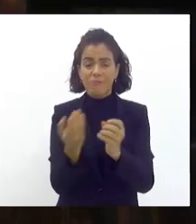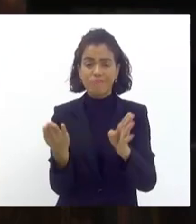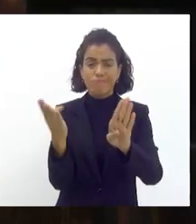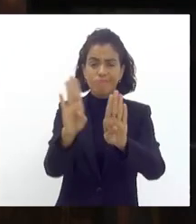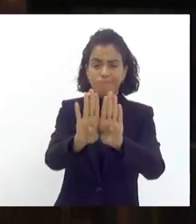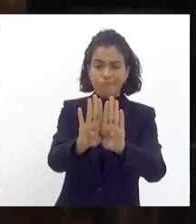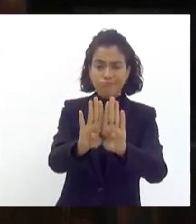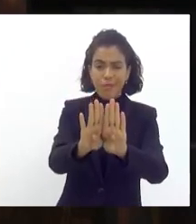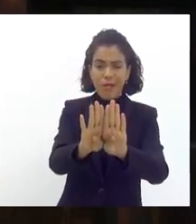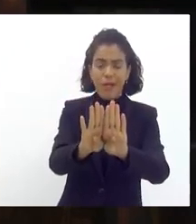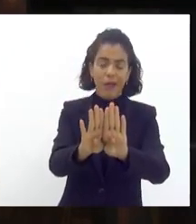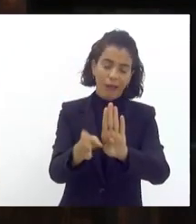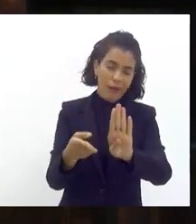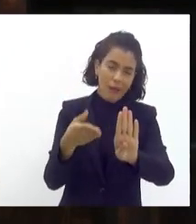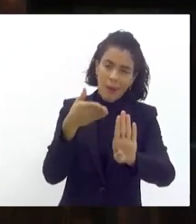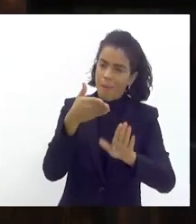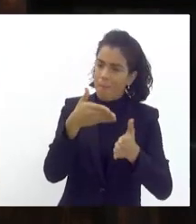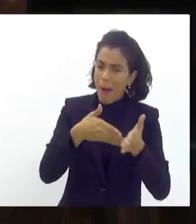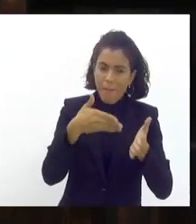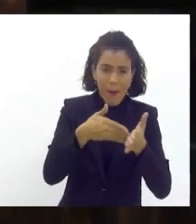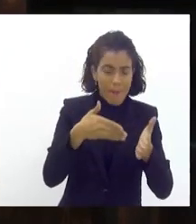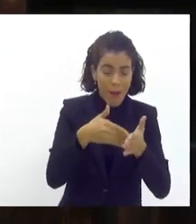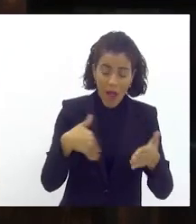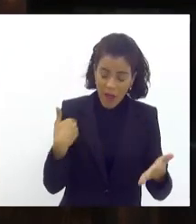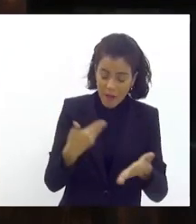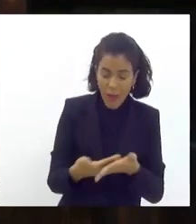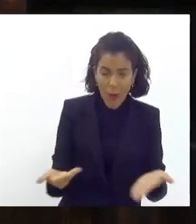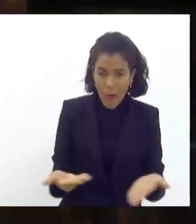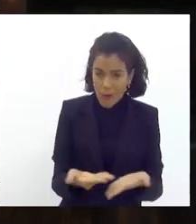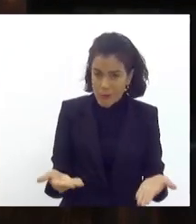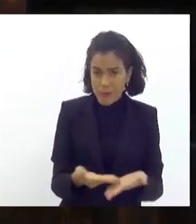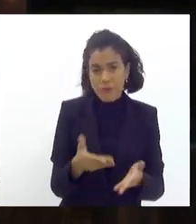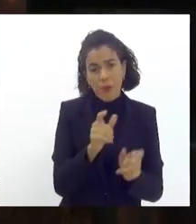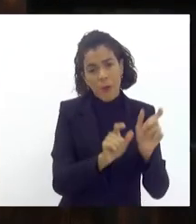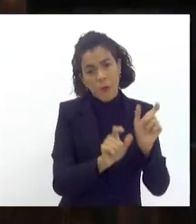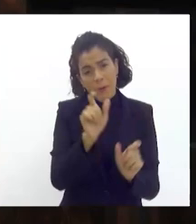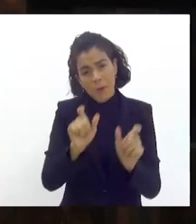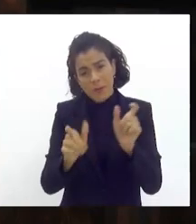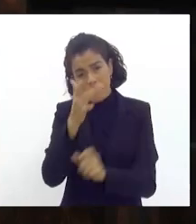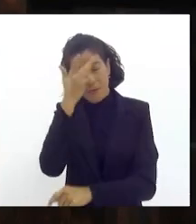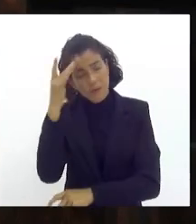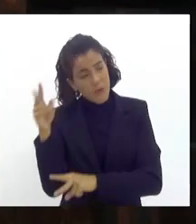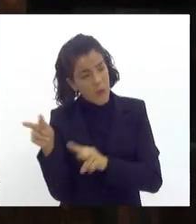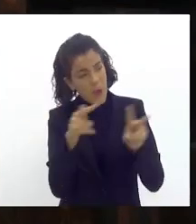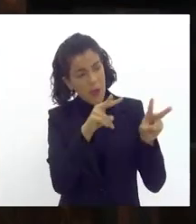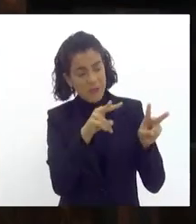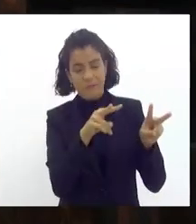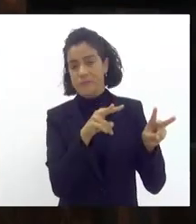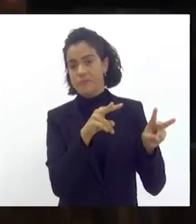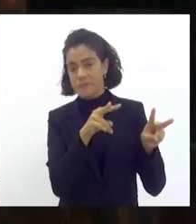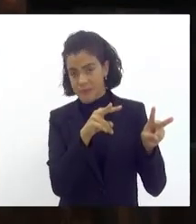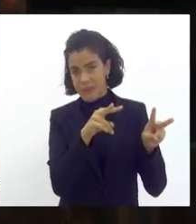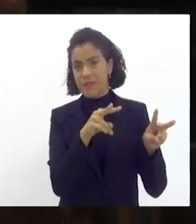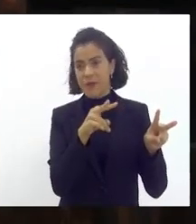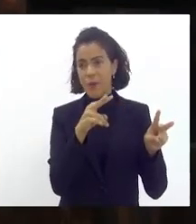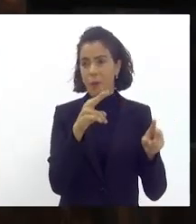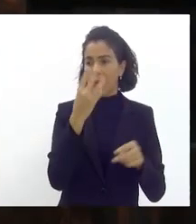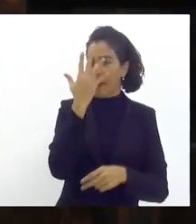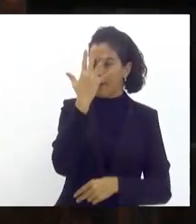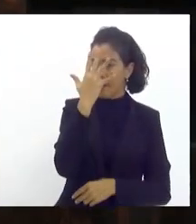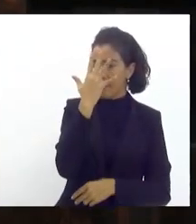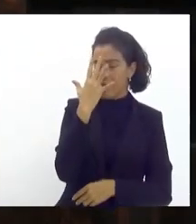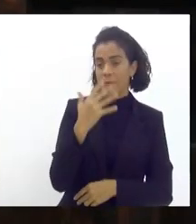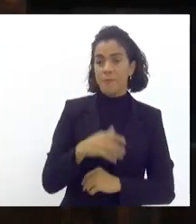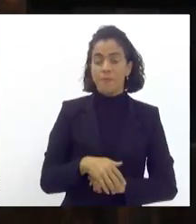os desafios e as formas erradas ainda hoje que muitas pessoas veem o carnaval e não apenas o carnaval de